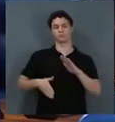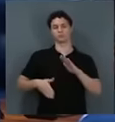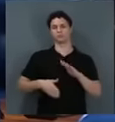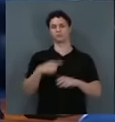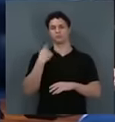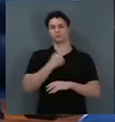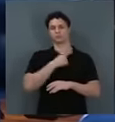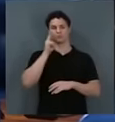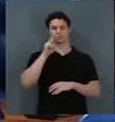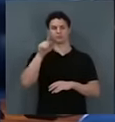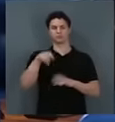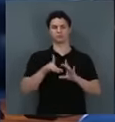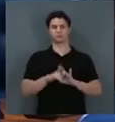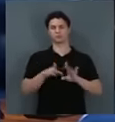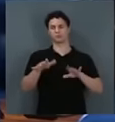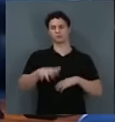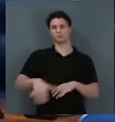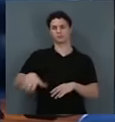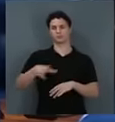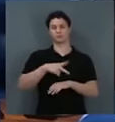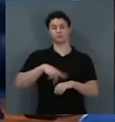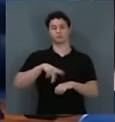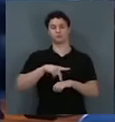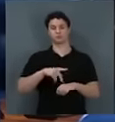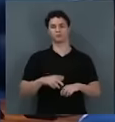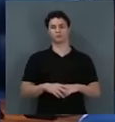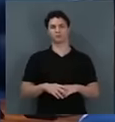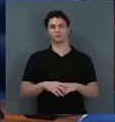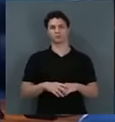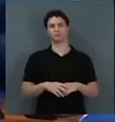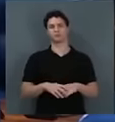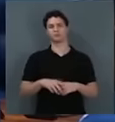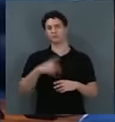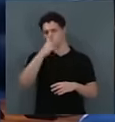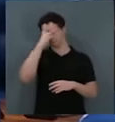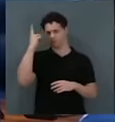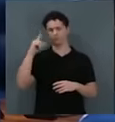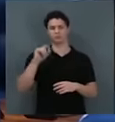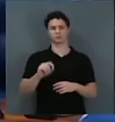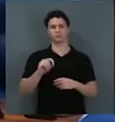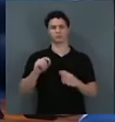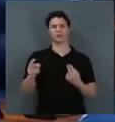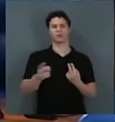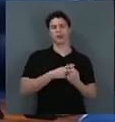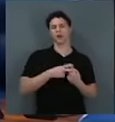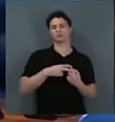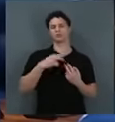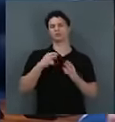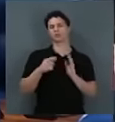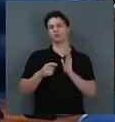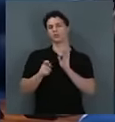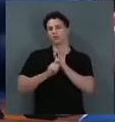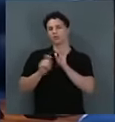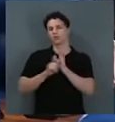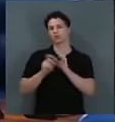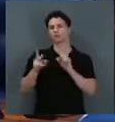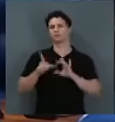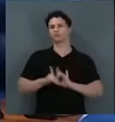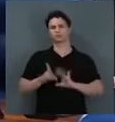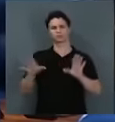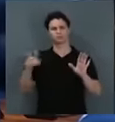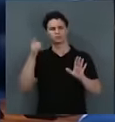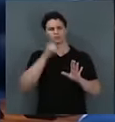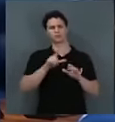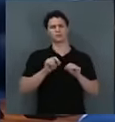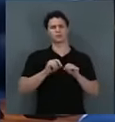vemos soltos pelo país afora? Traficante hoje é solto, traficante hoje pode fazer